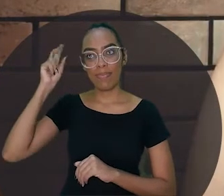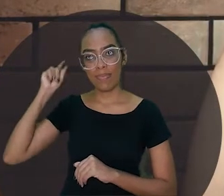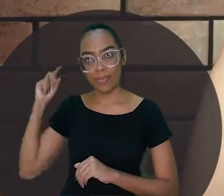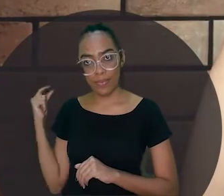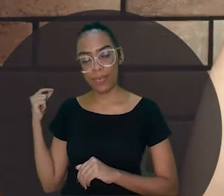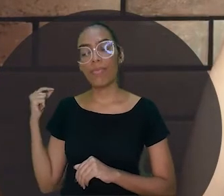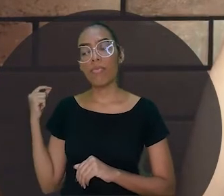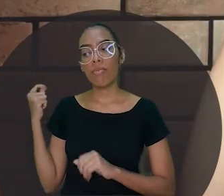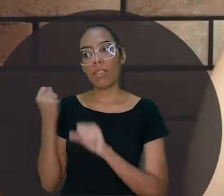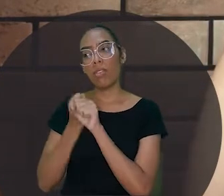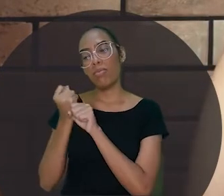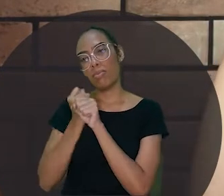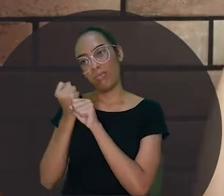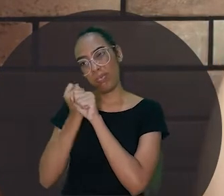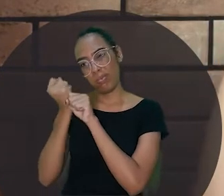Há muito tempo atrás,